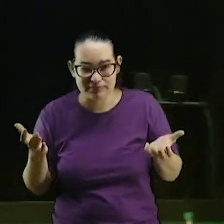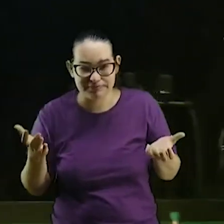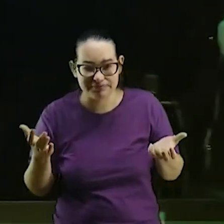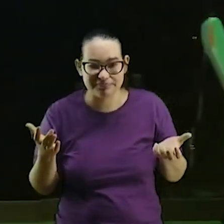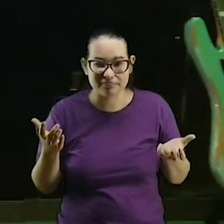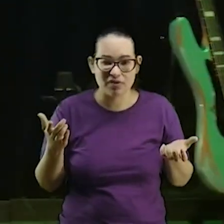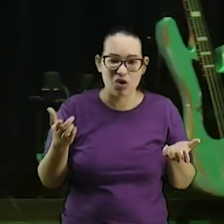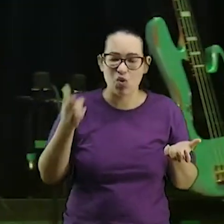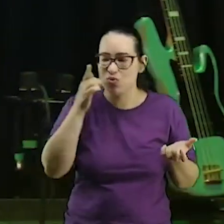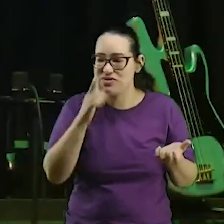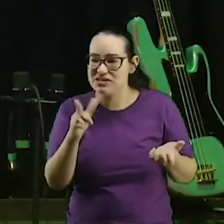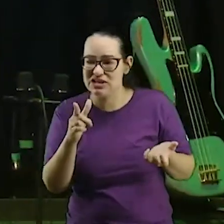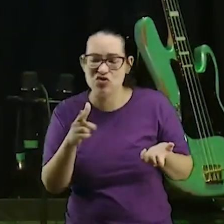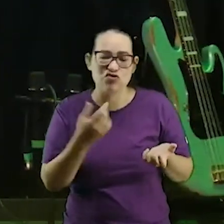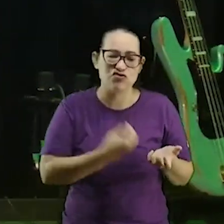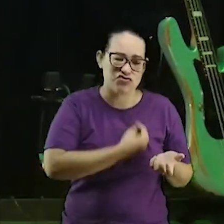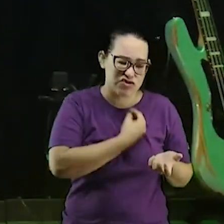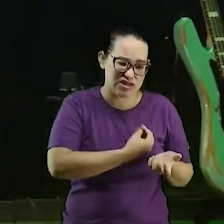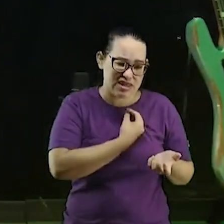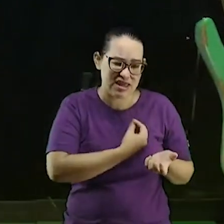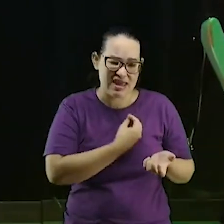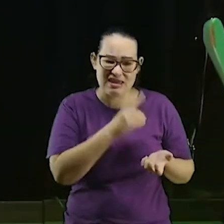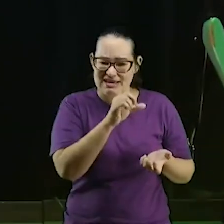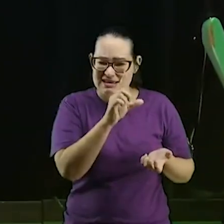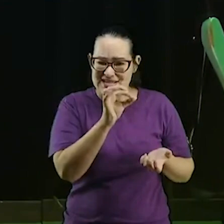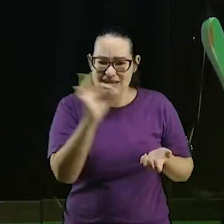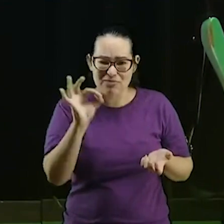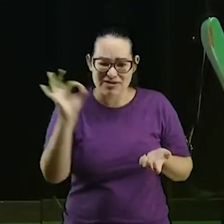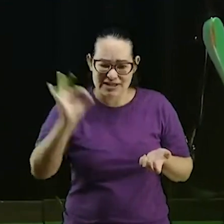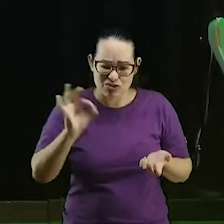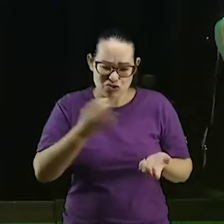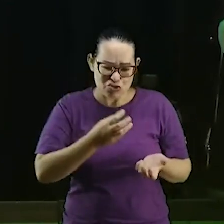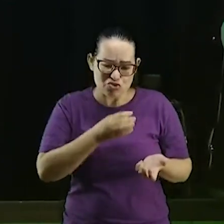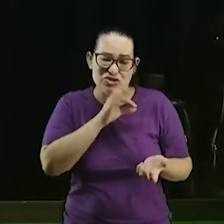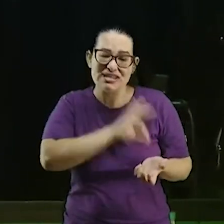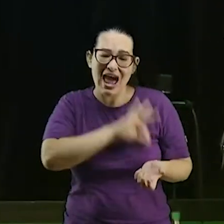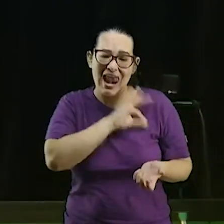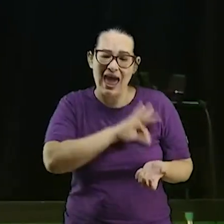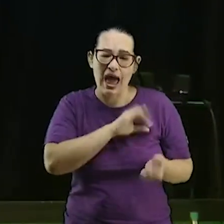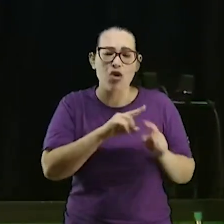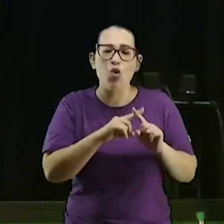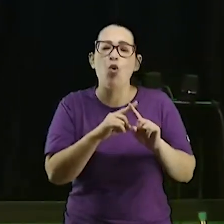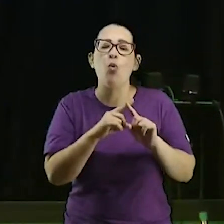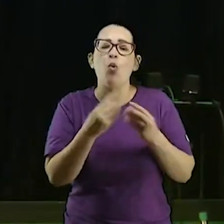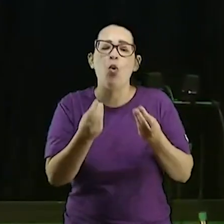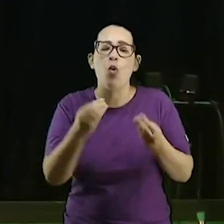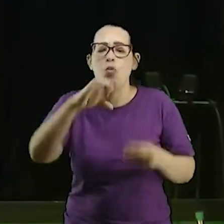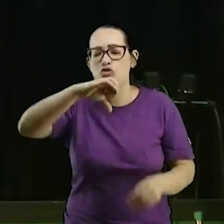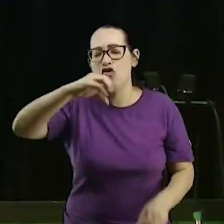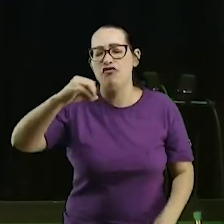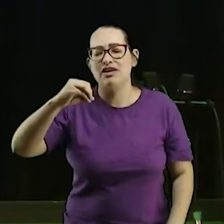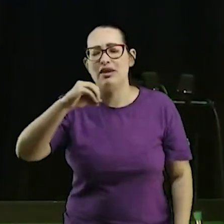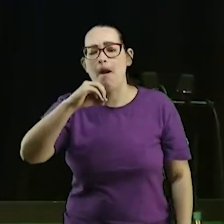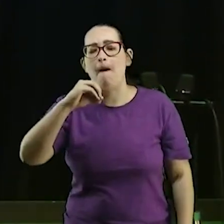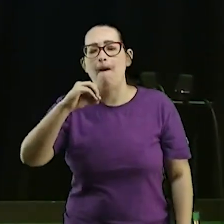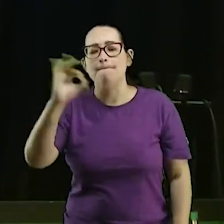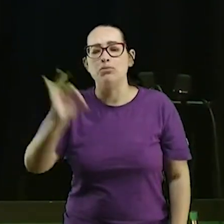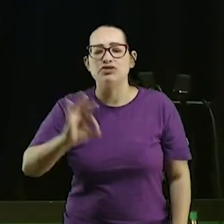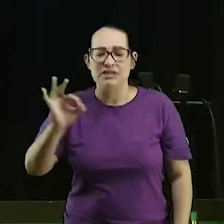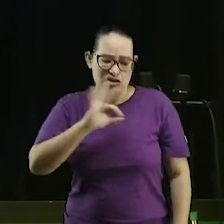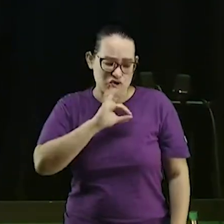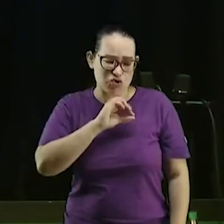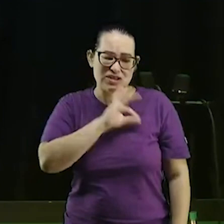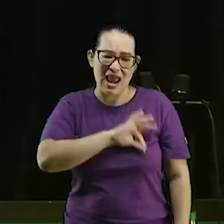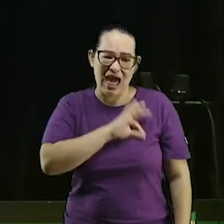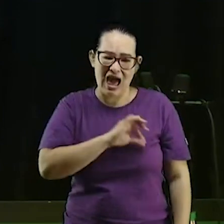com 100% como é que eu vou viver com 90% pois eu digo algo para você se as primícias da massa